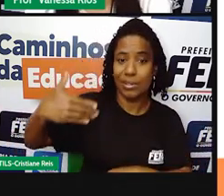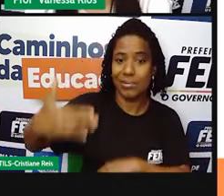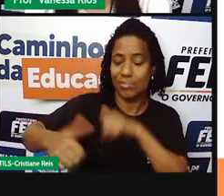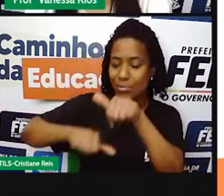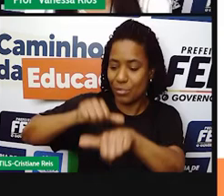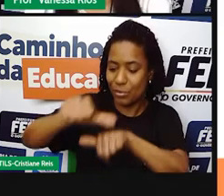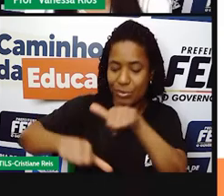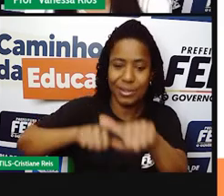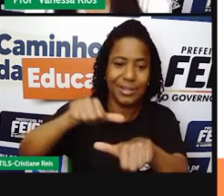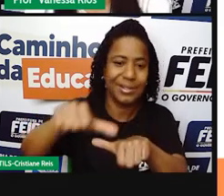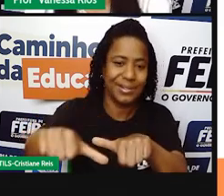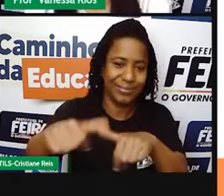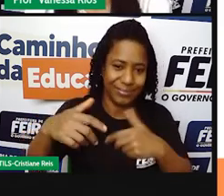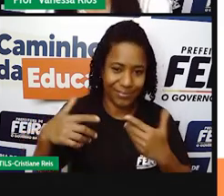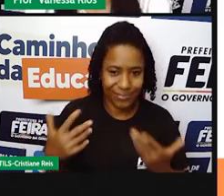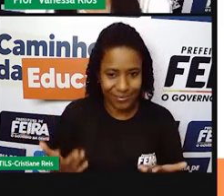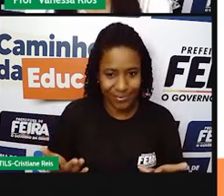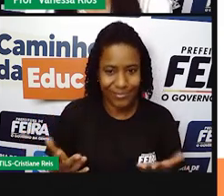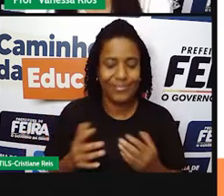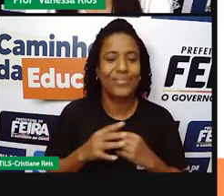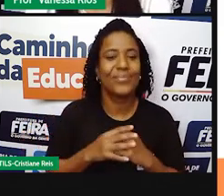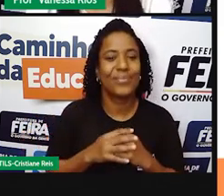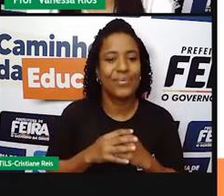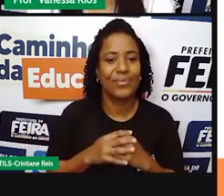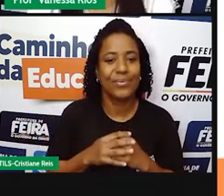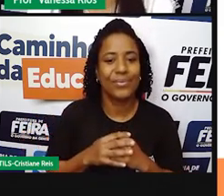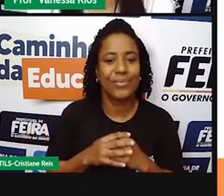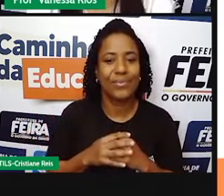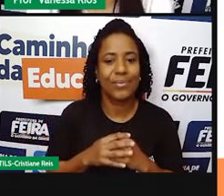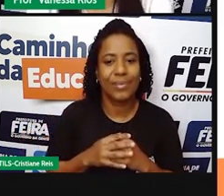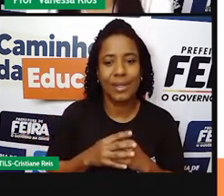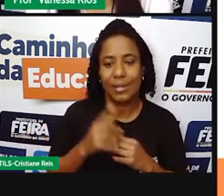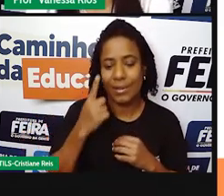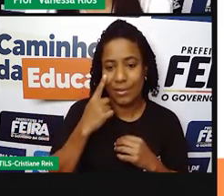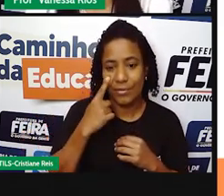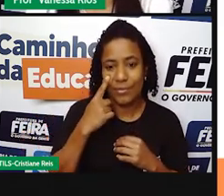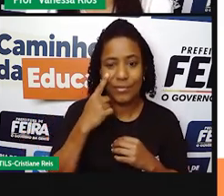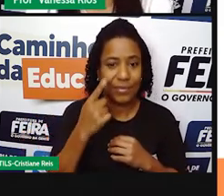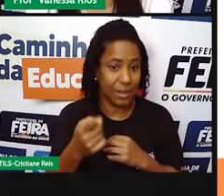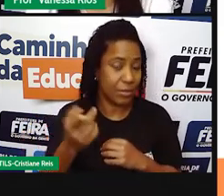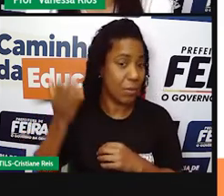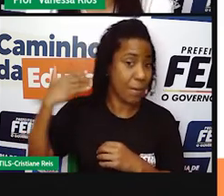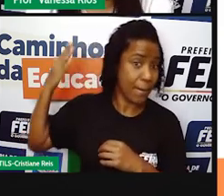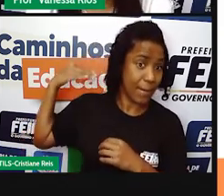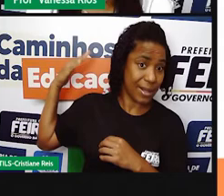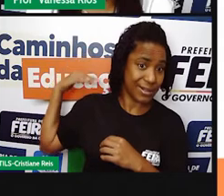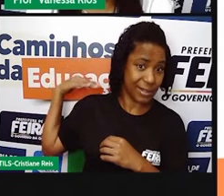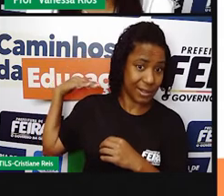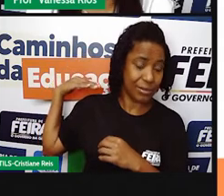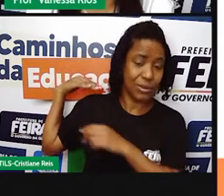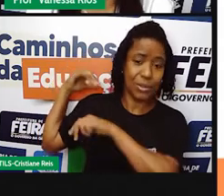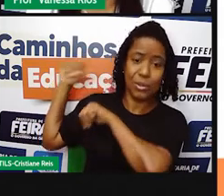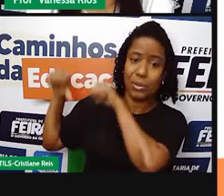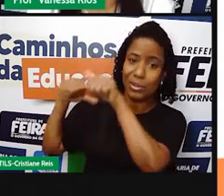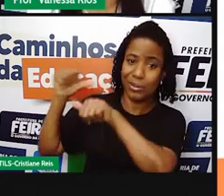transformações que envolvem o passado, né? E o presente acontece em tudo que está à nossa volta. E a